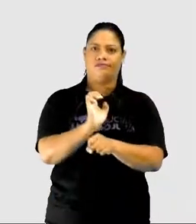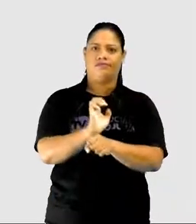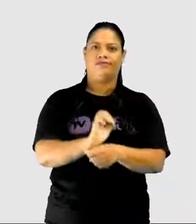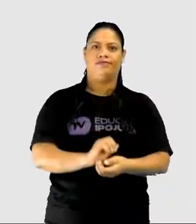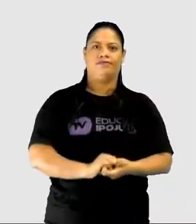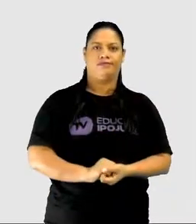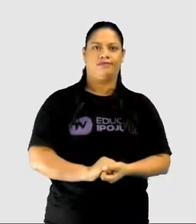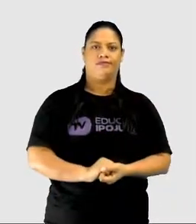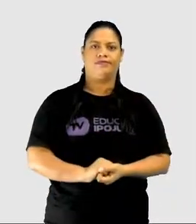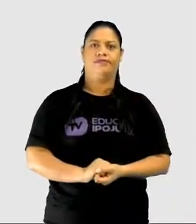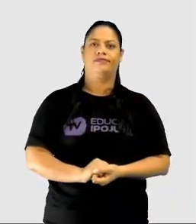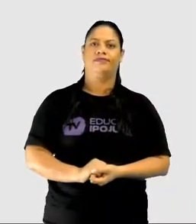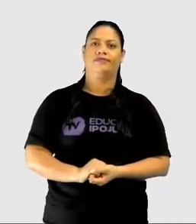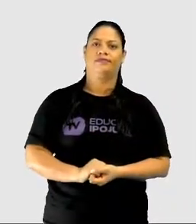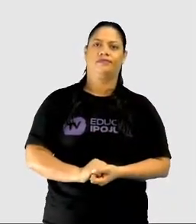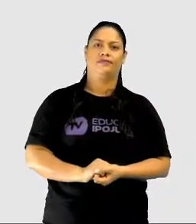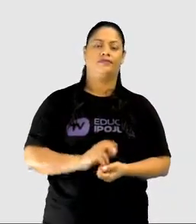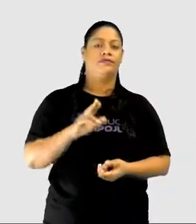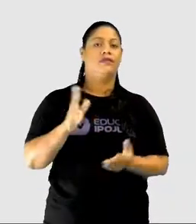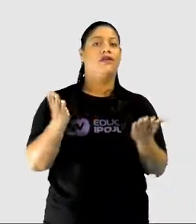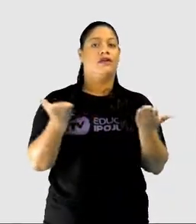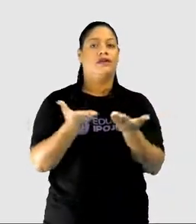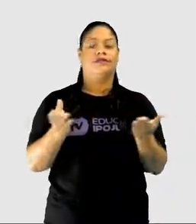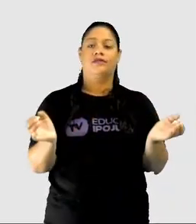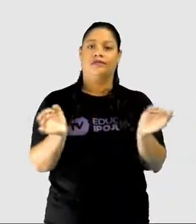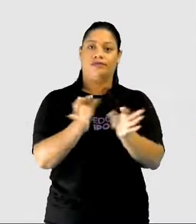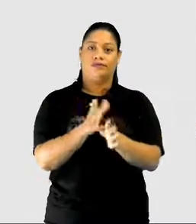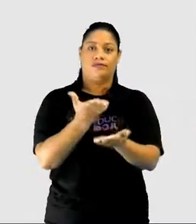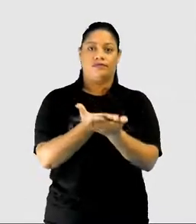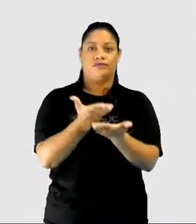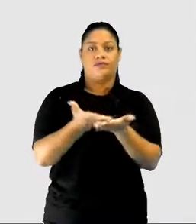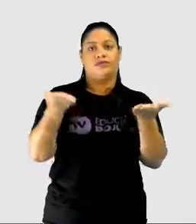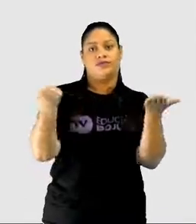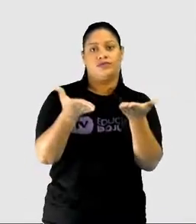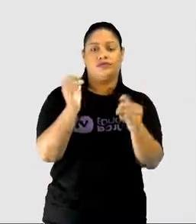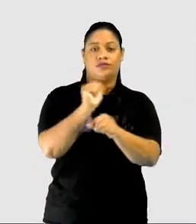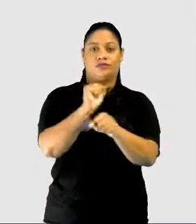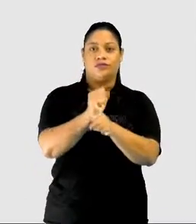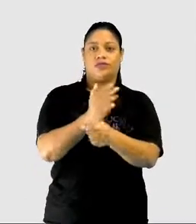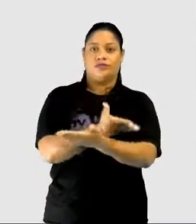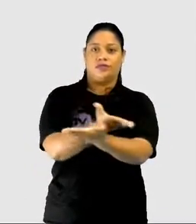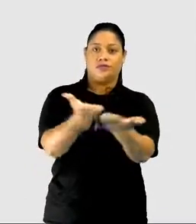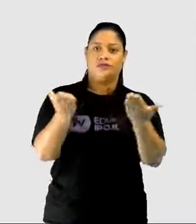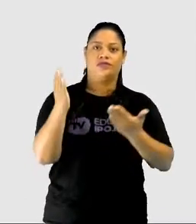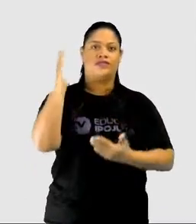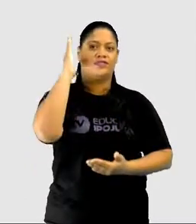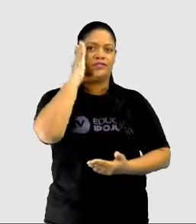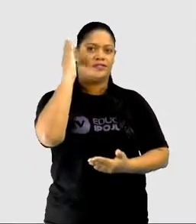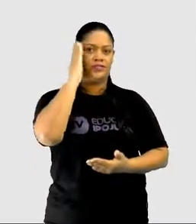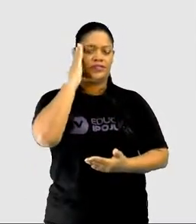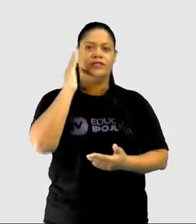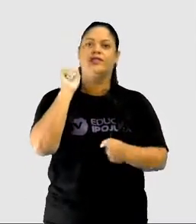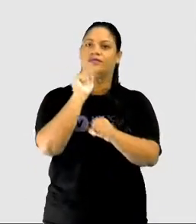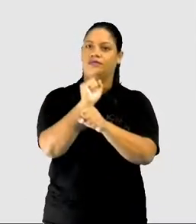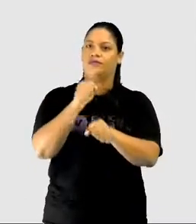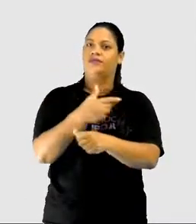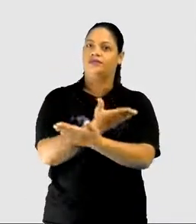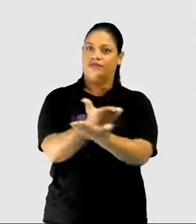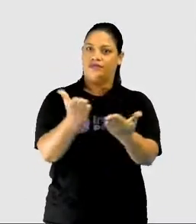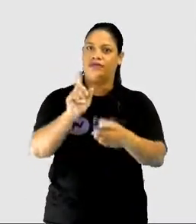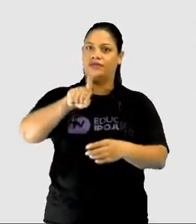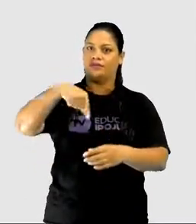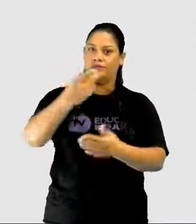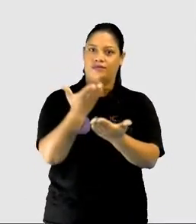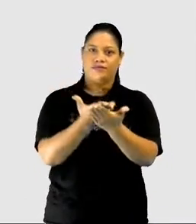Bem, pessoal, com isso, nós encerramos a nossa aula de hoje. Eu espero que vocês tenham entendido e eu aguardo vocês na nossa